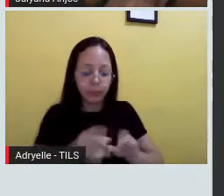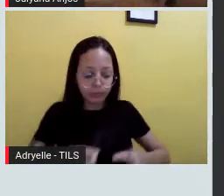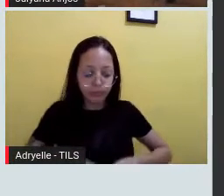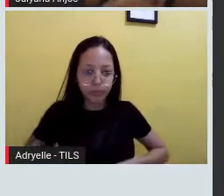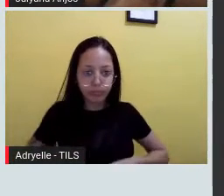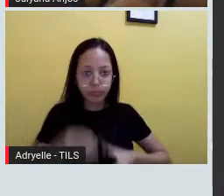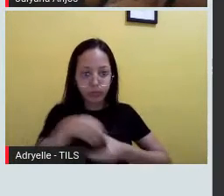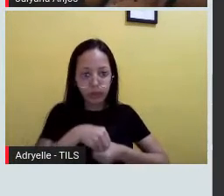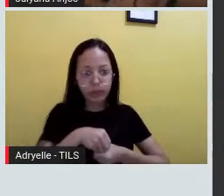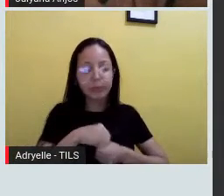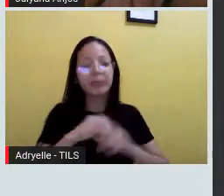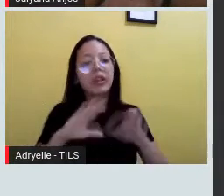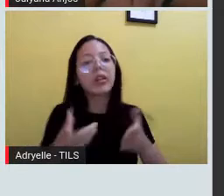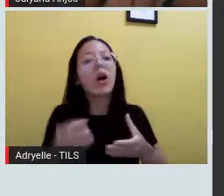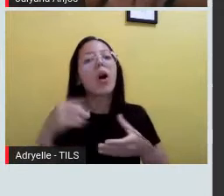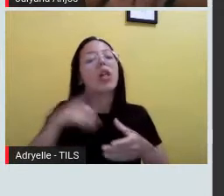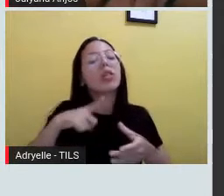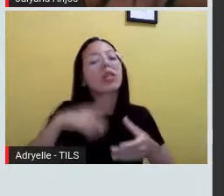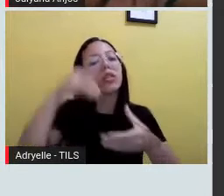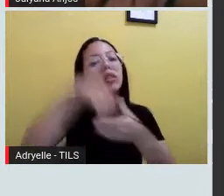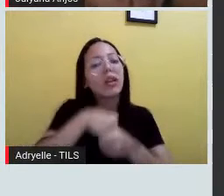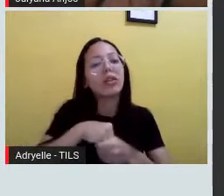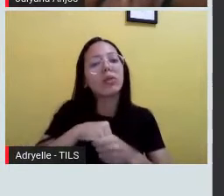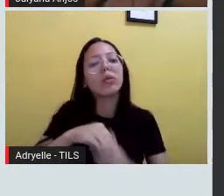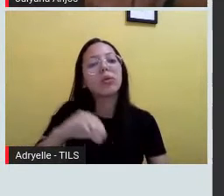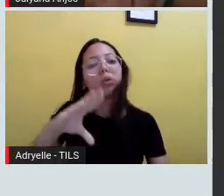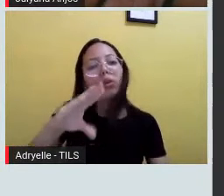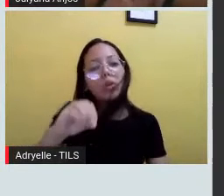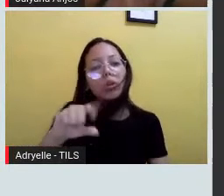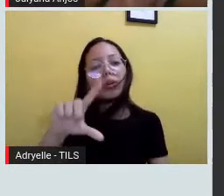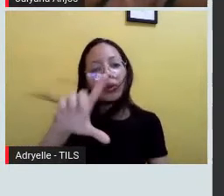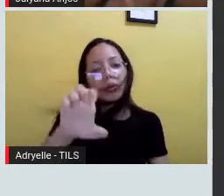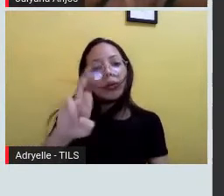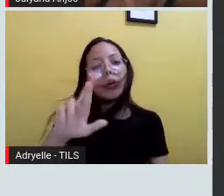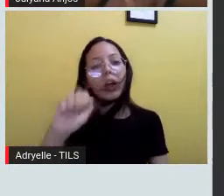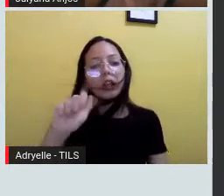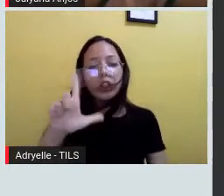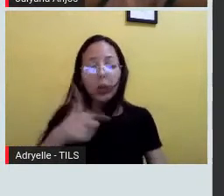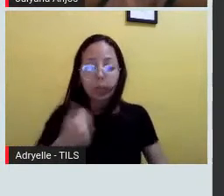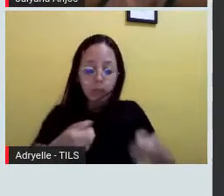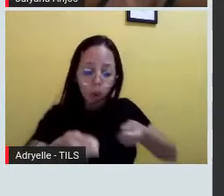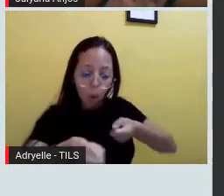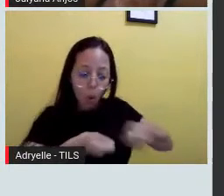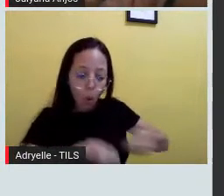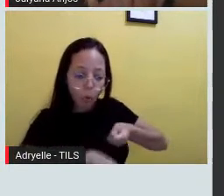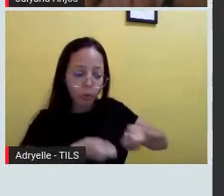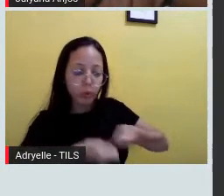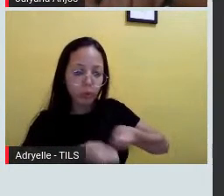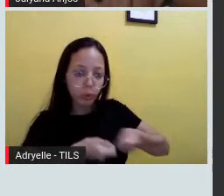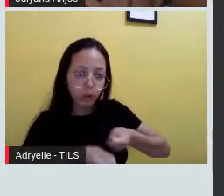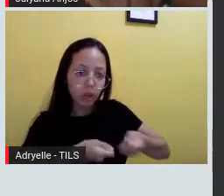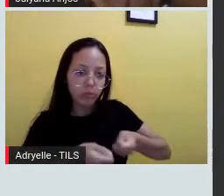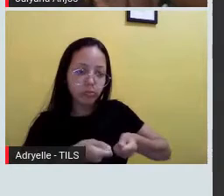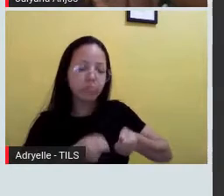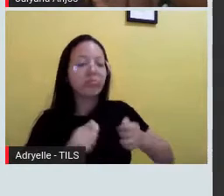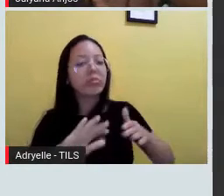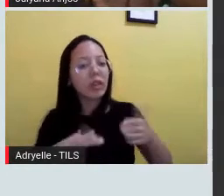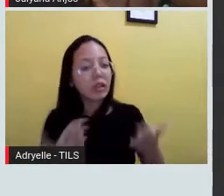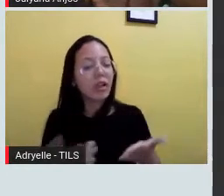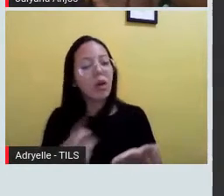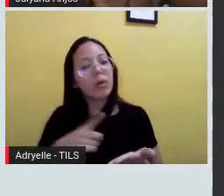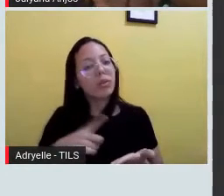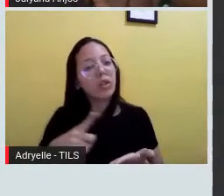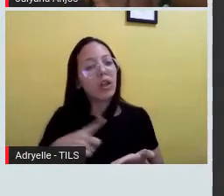E dentro do colesterol, a gente sempre escuta muito falar que a gente precisa ter o controle desse nosso colesterol. E aí a gente tem